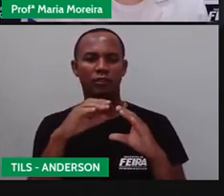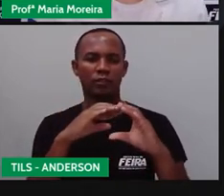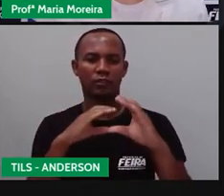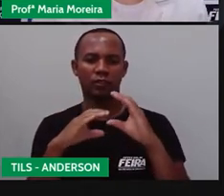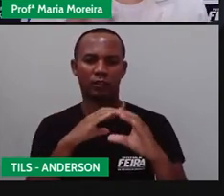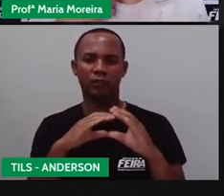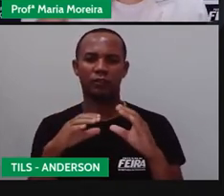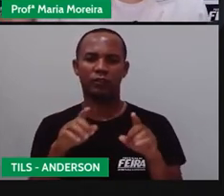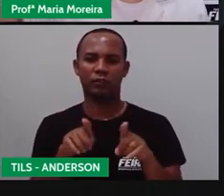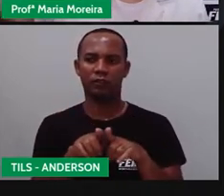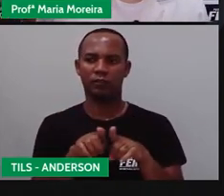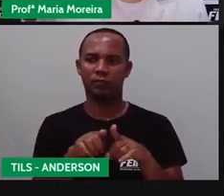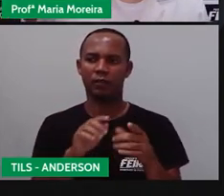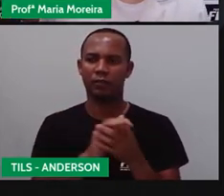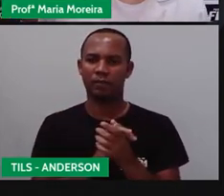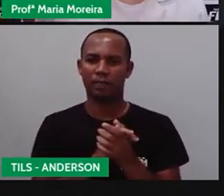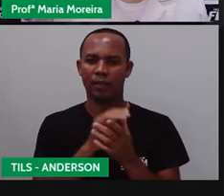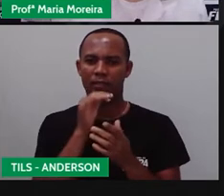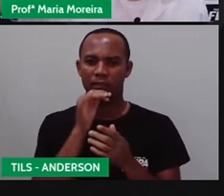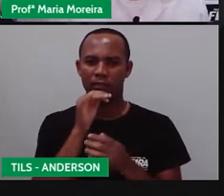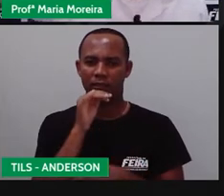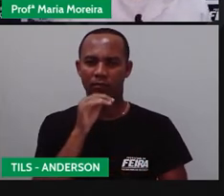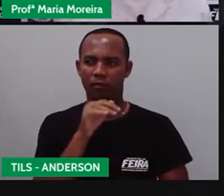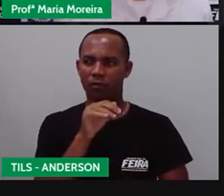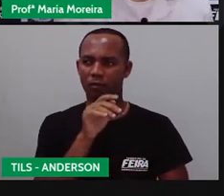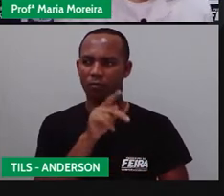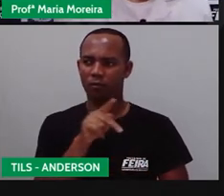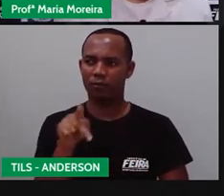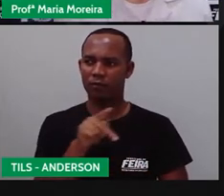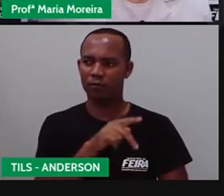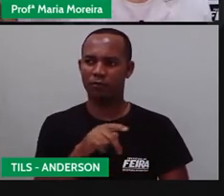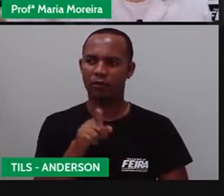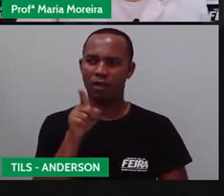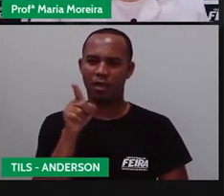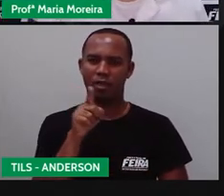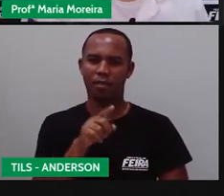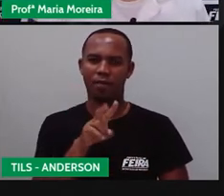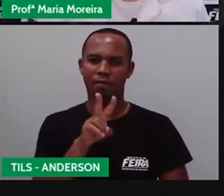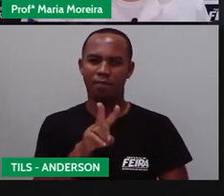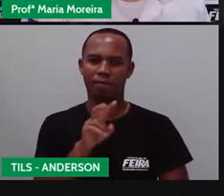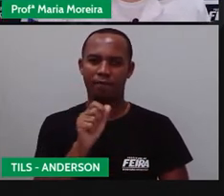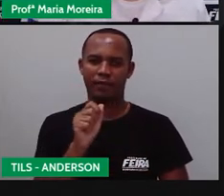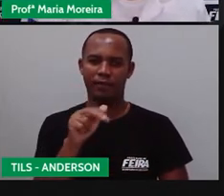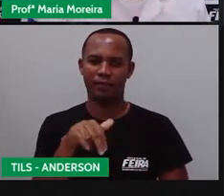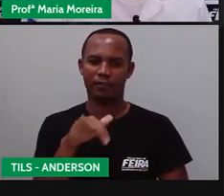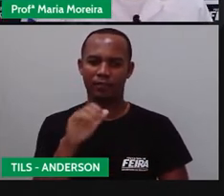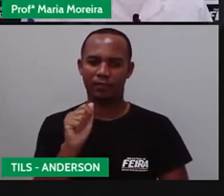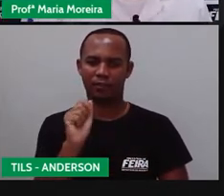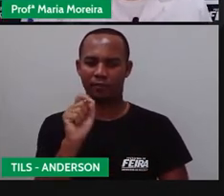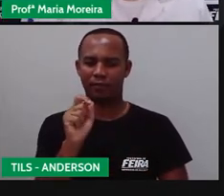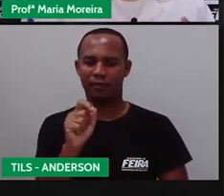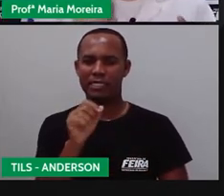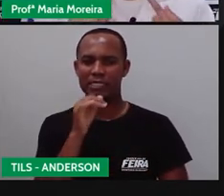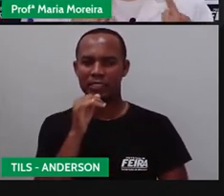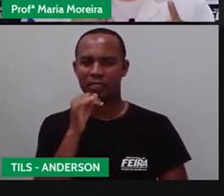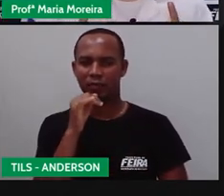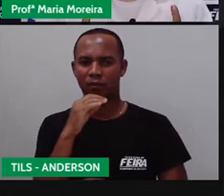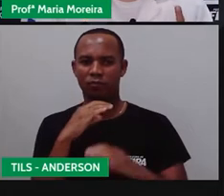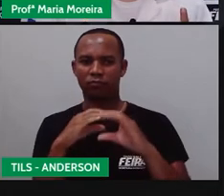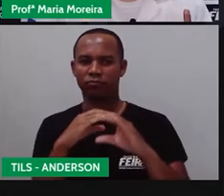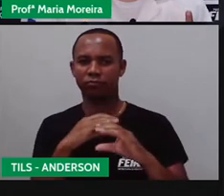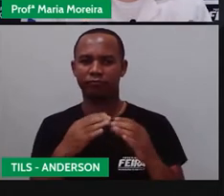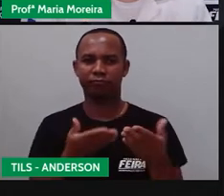Interagindo. Quando a Pró conversa com a Provânia, que está lá atrás, também, no distanciamento dela. Então, tem o quê? A